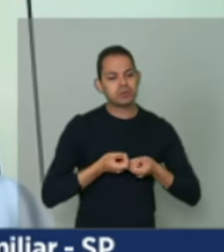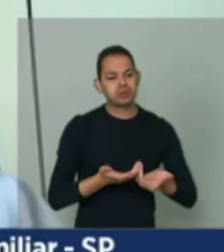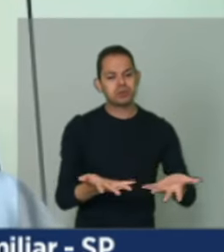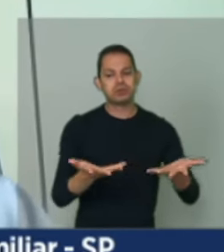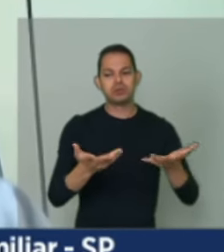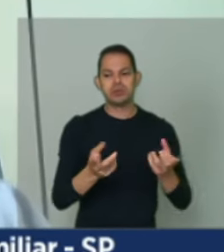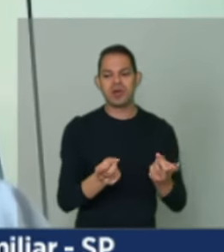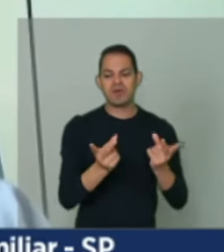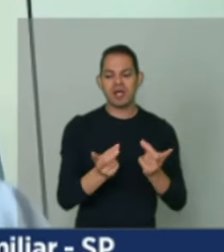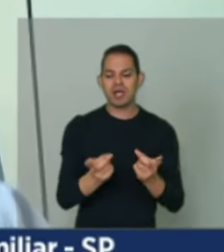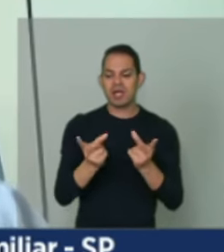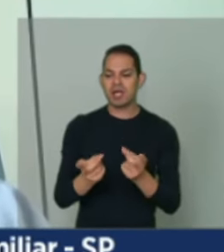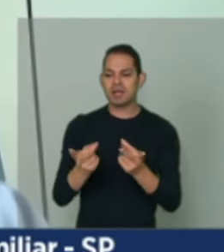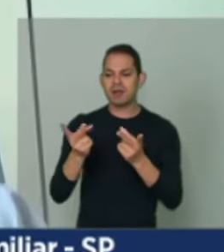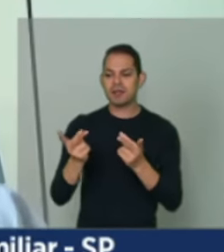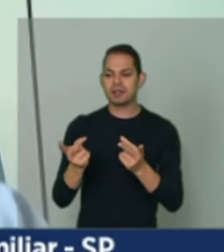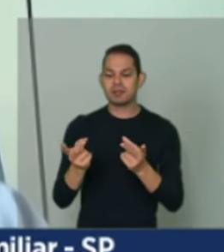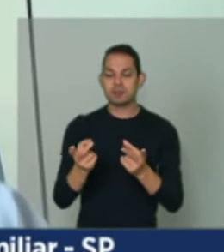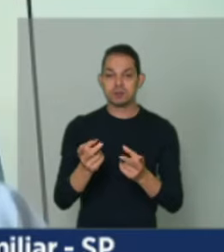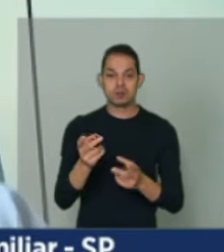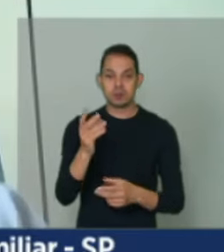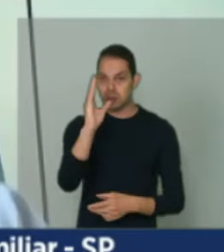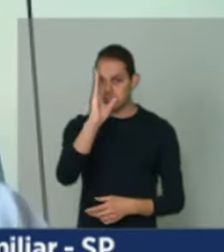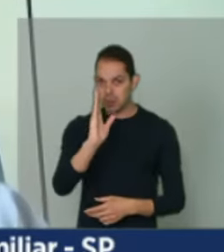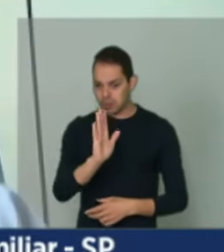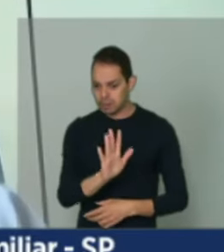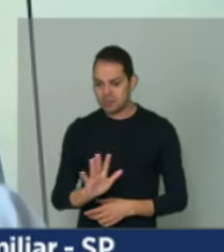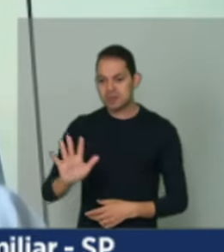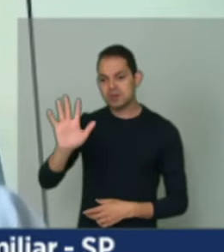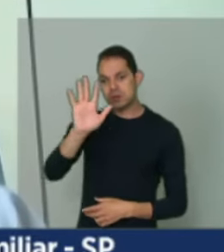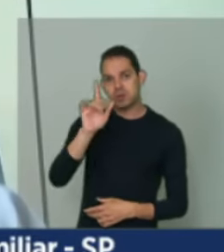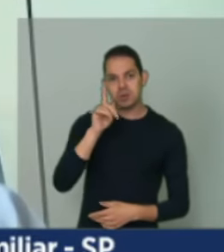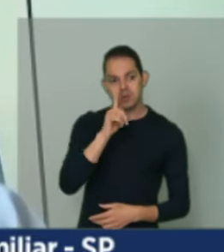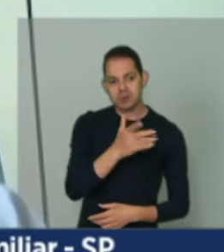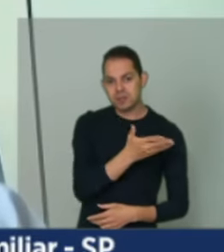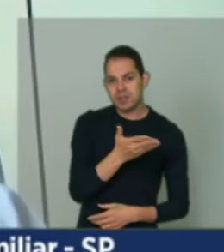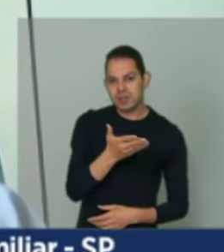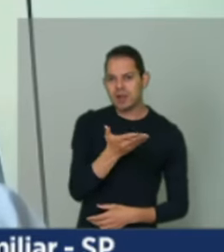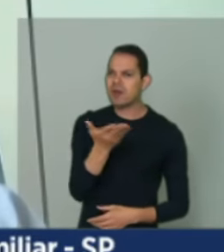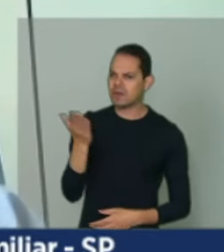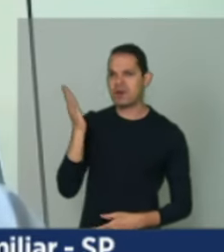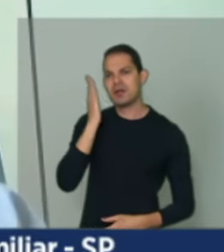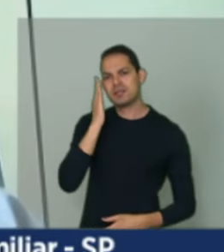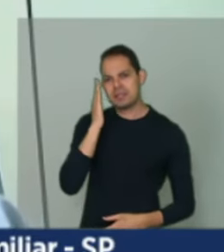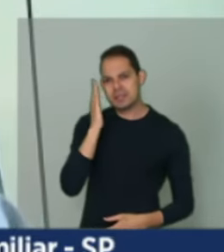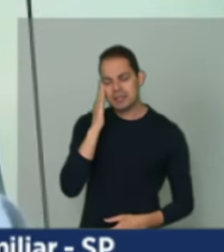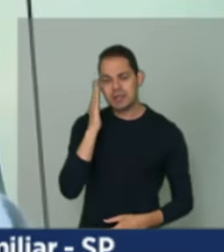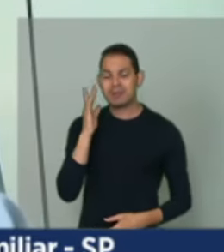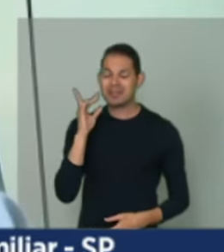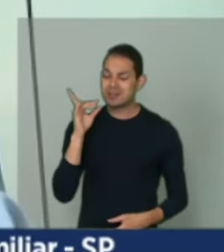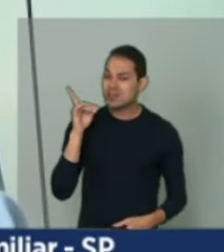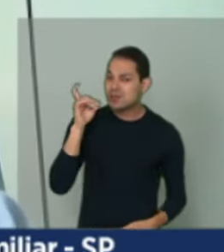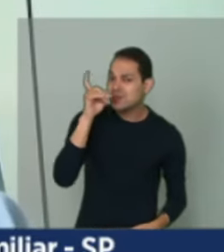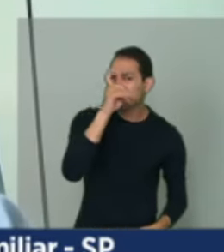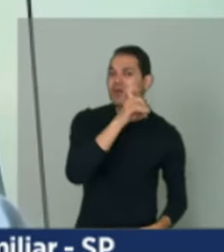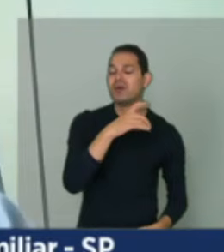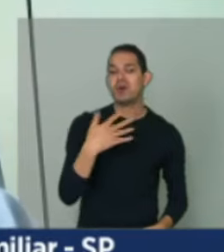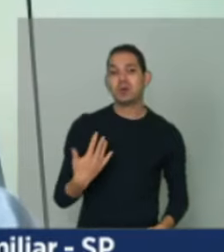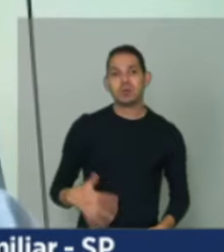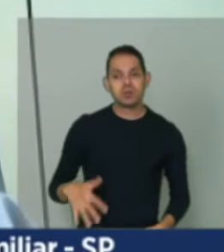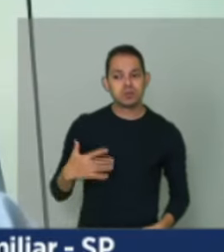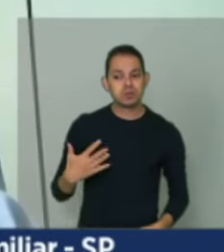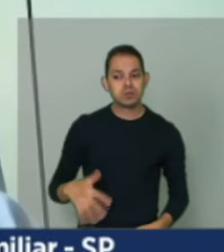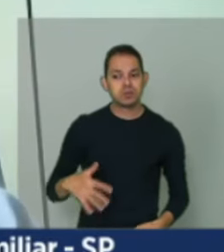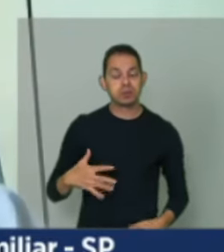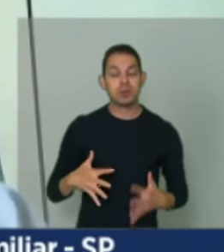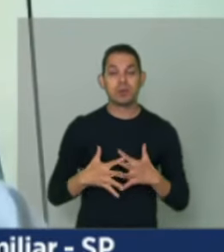dos nossos cidadãos brasileiros. Vocês sabem que é muito difícil, é bastante